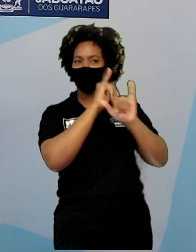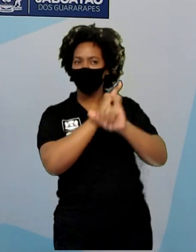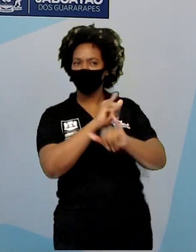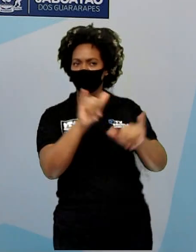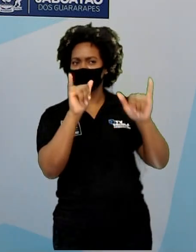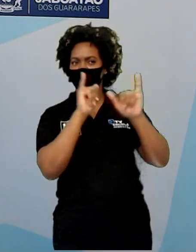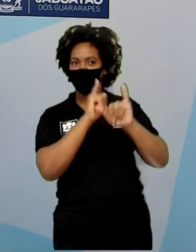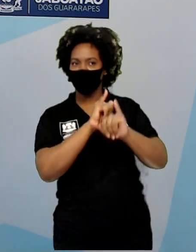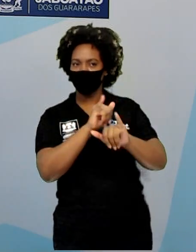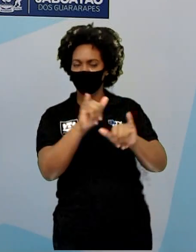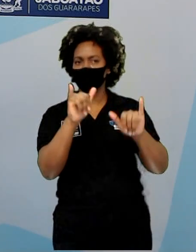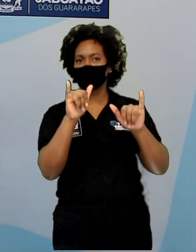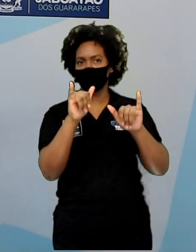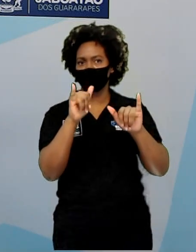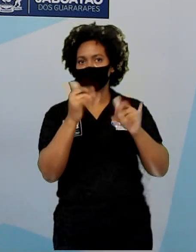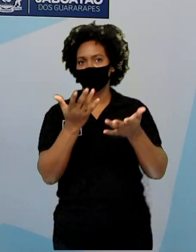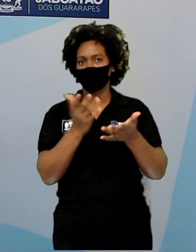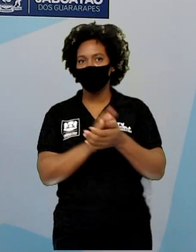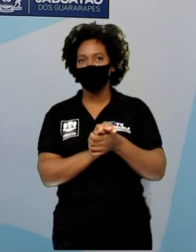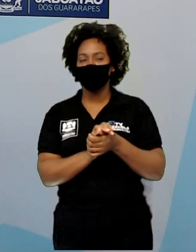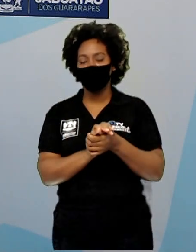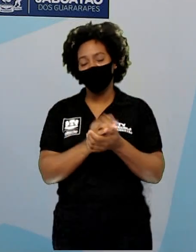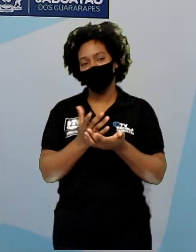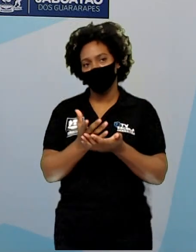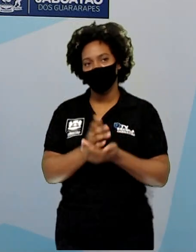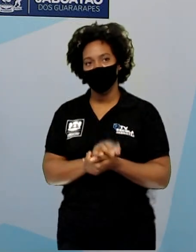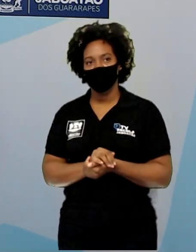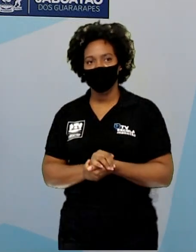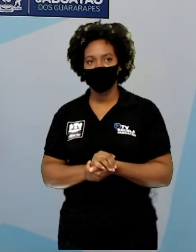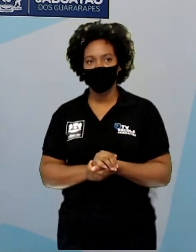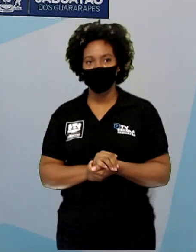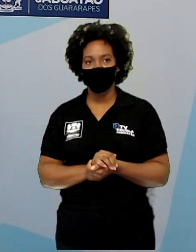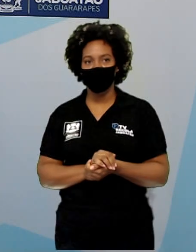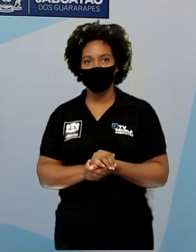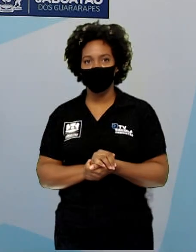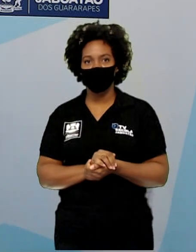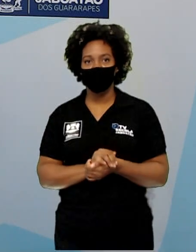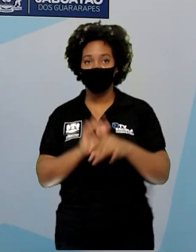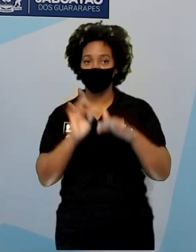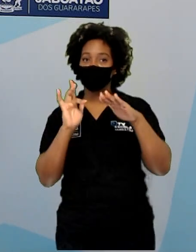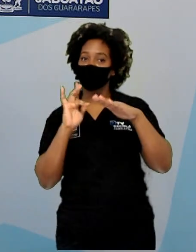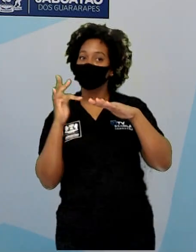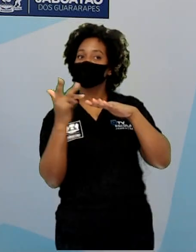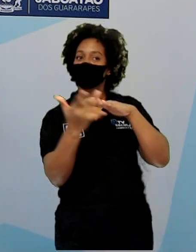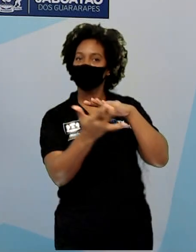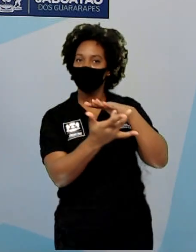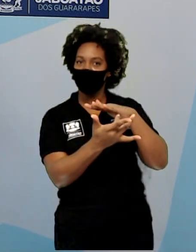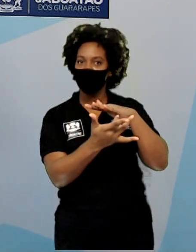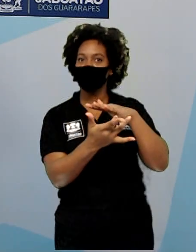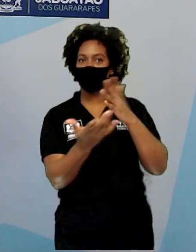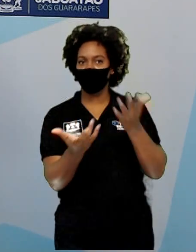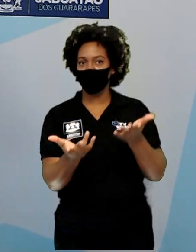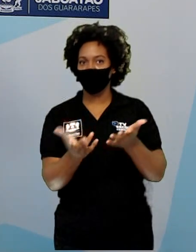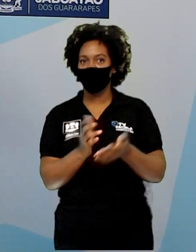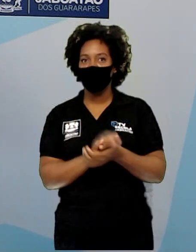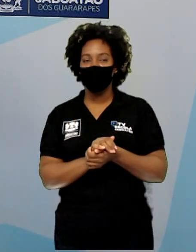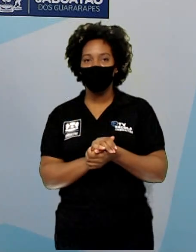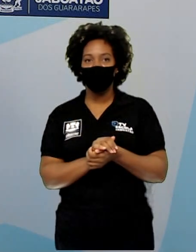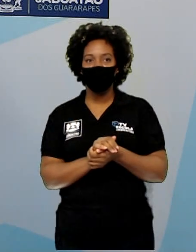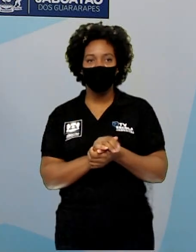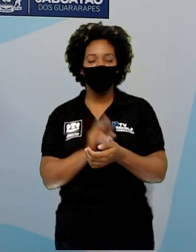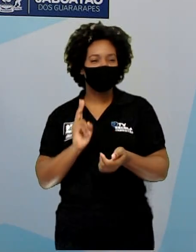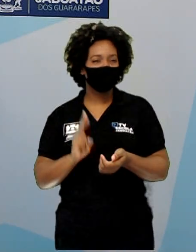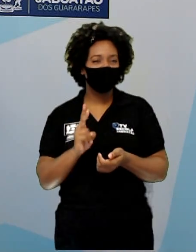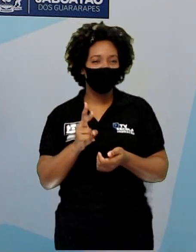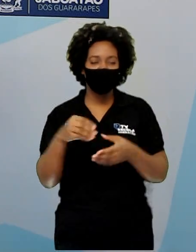traseira como um anúncio publicitário. As redes sociais, né? Toda vez que você entra